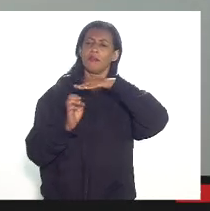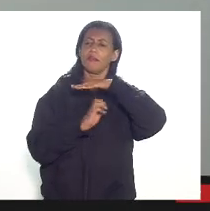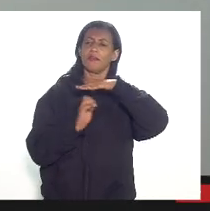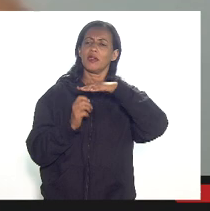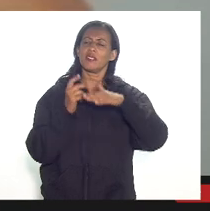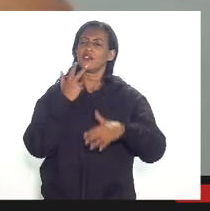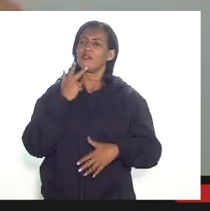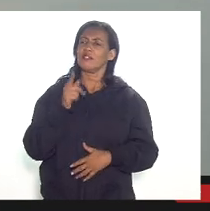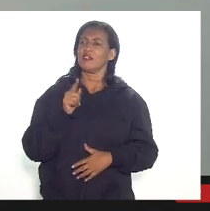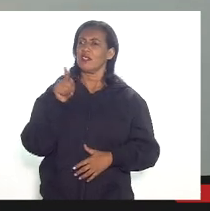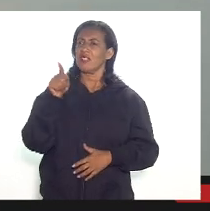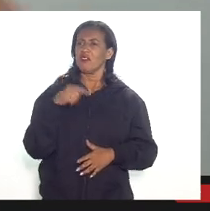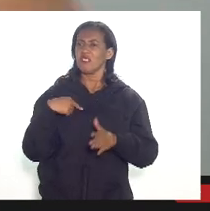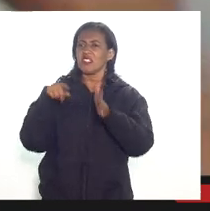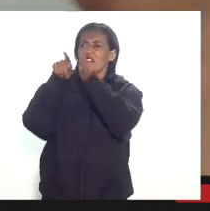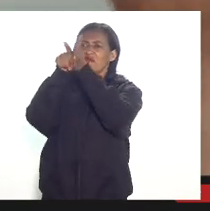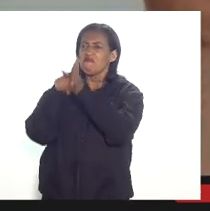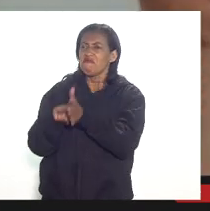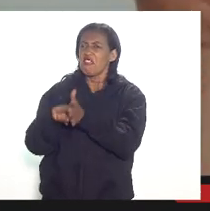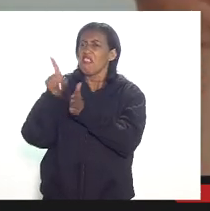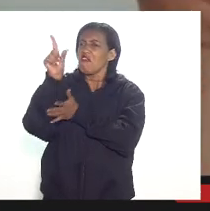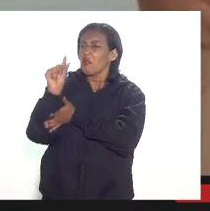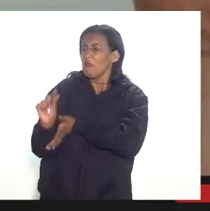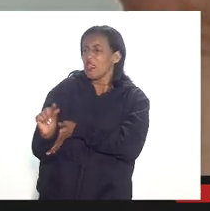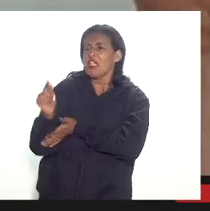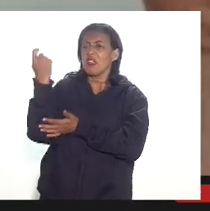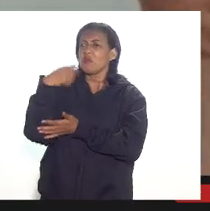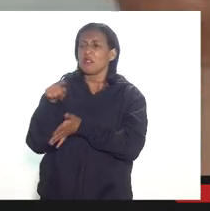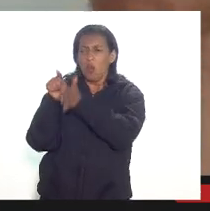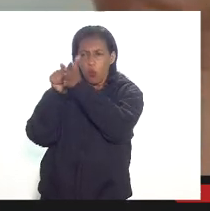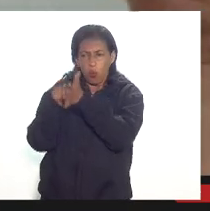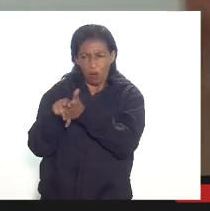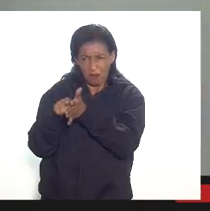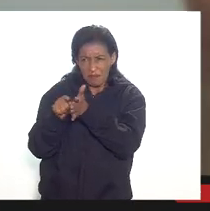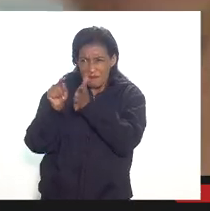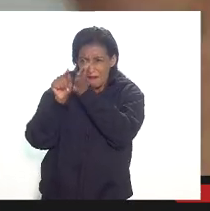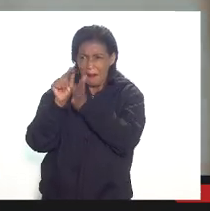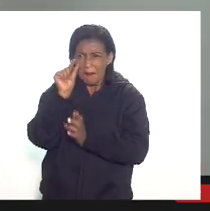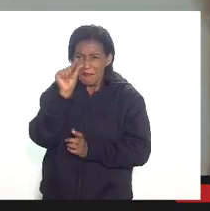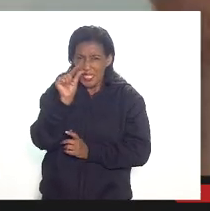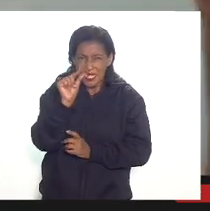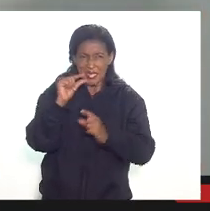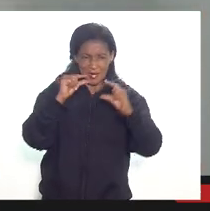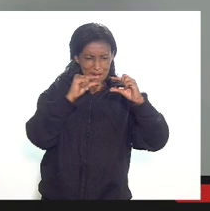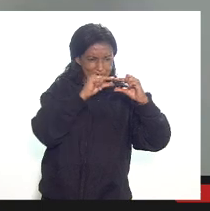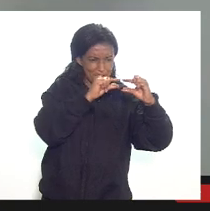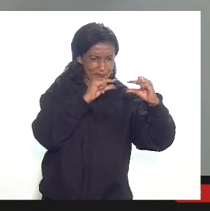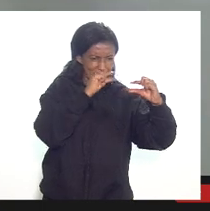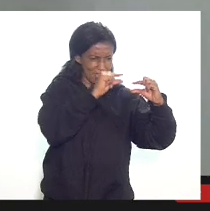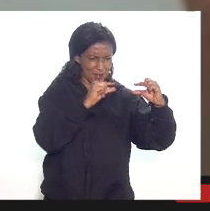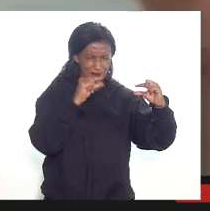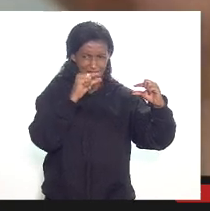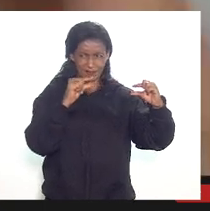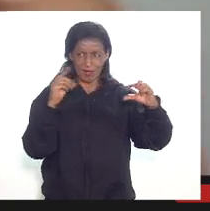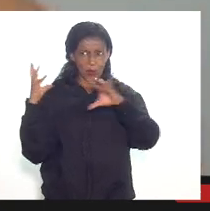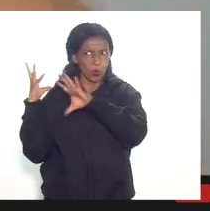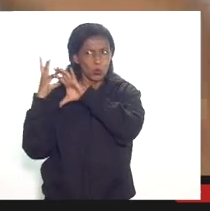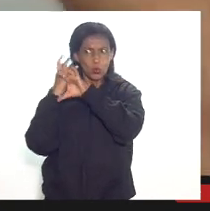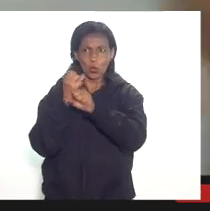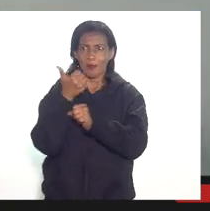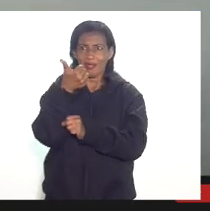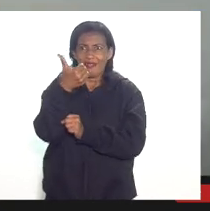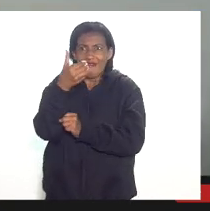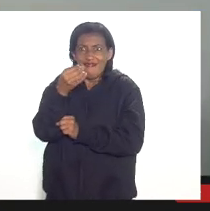ah vocês estão querendo fiscalizar mas esse valor aqui é muito pequenininho mas espera aí de pequenininho em pequenininho quando eu somo durante 10 anos pode dar valores